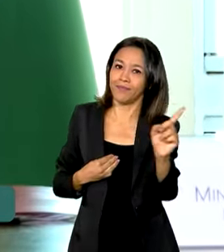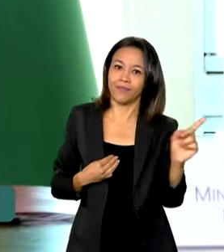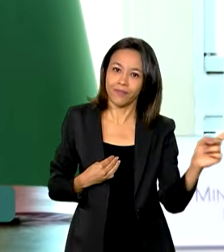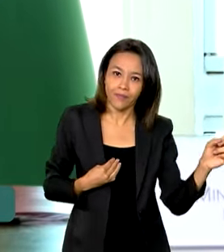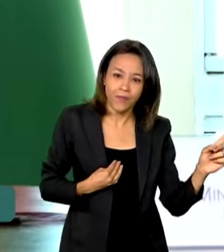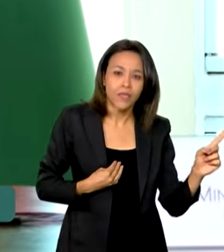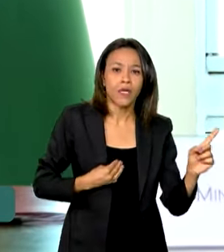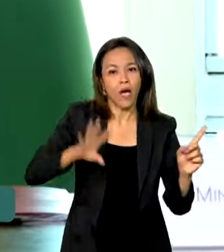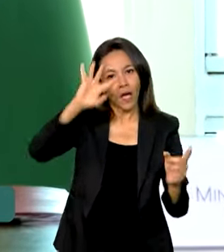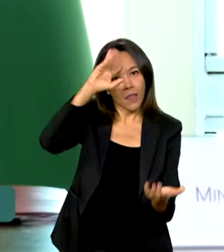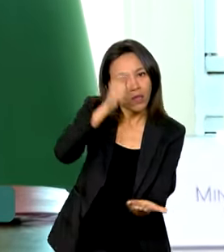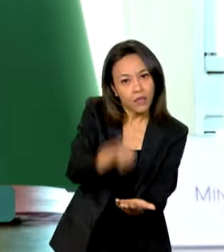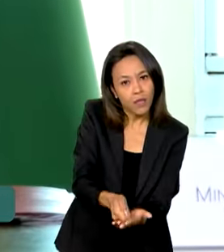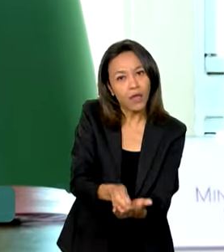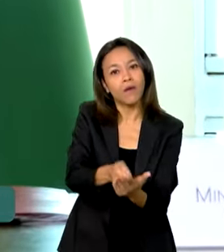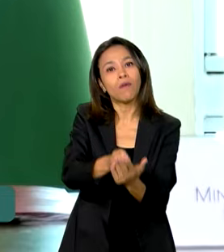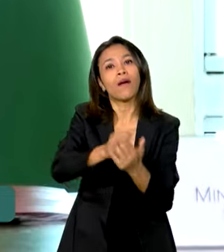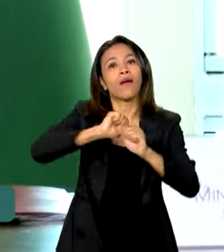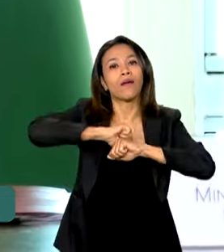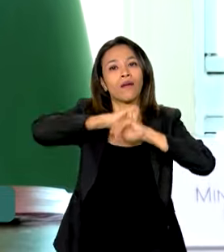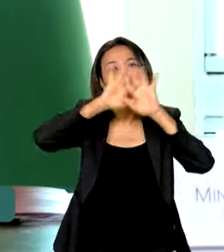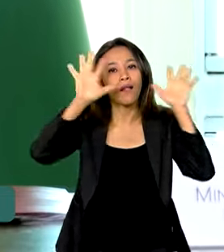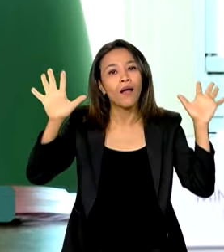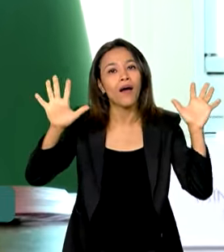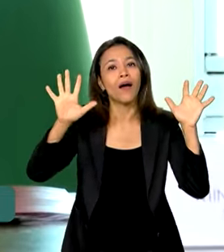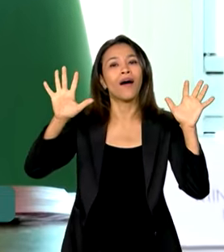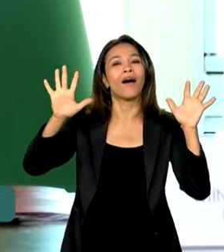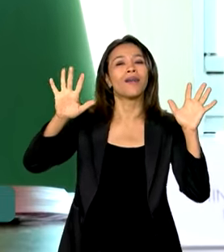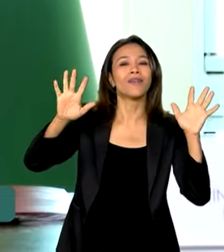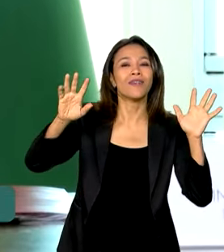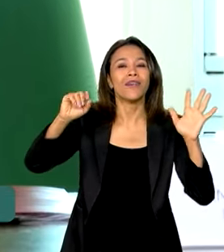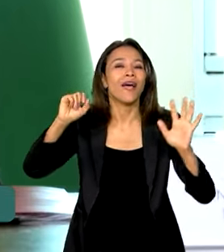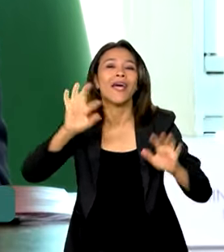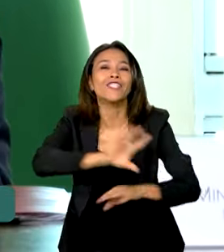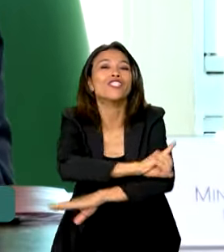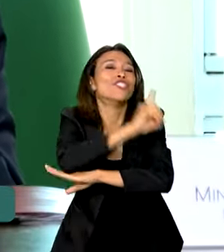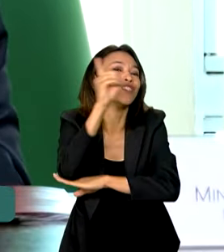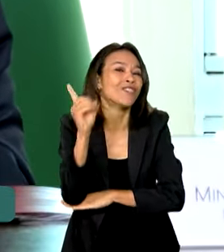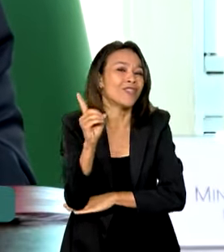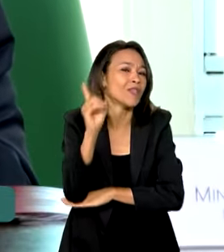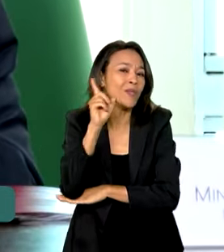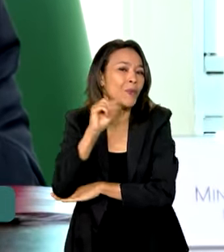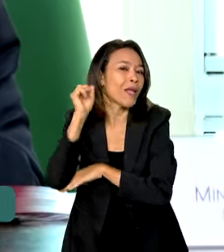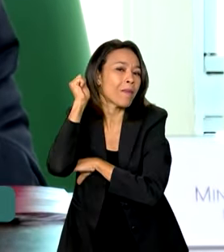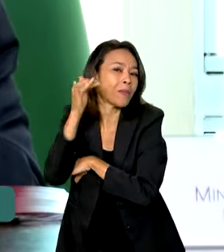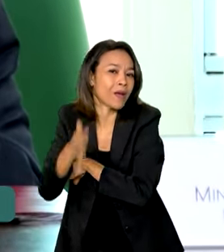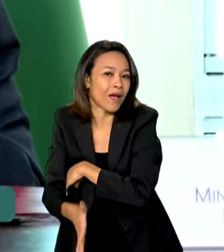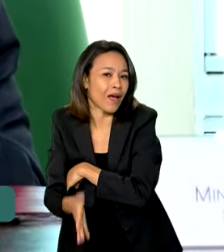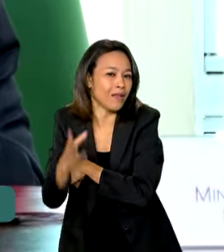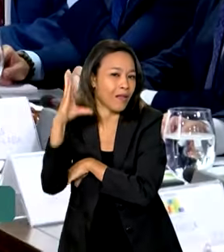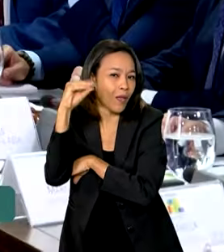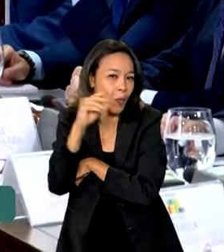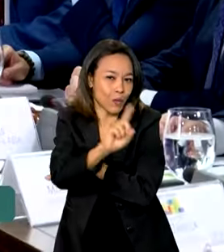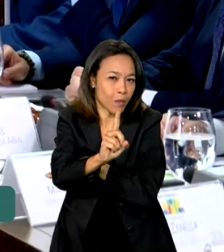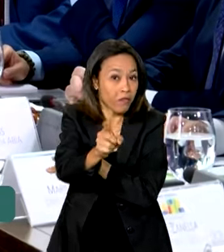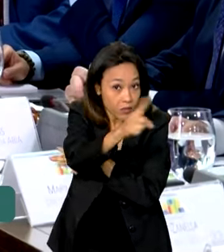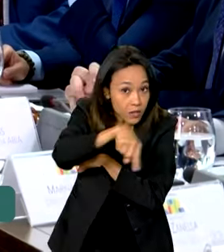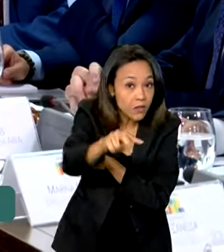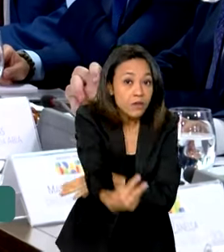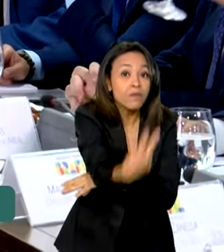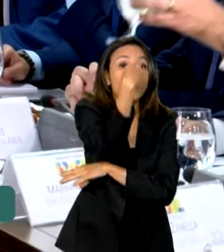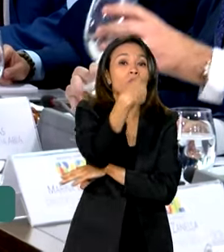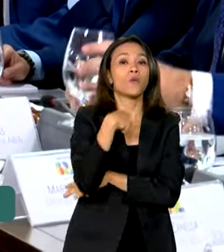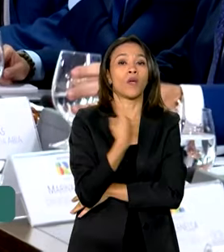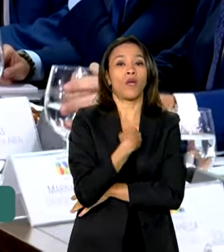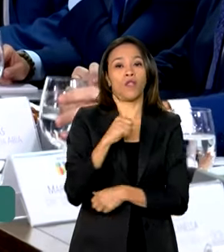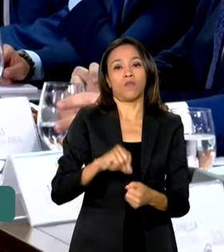a meio-dia, sabe, com o sol bem claro e para todo mundo saber o que a gente está fazendo. Já o ministro da